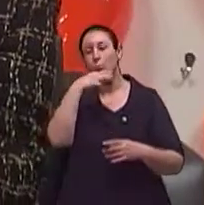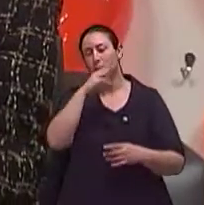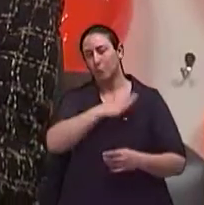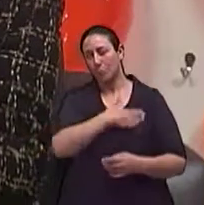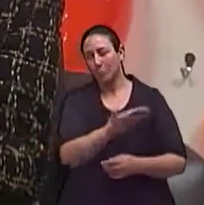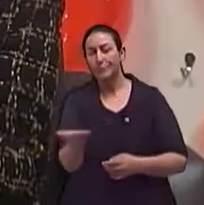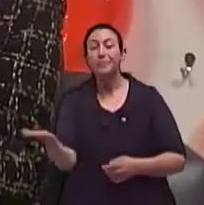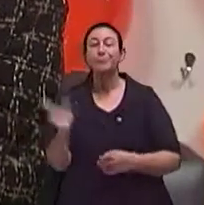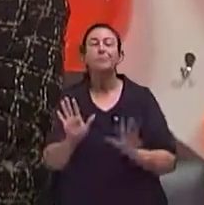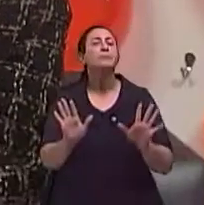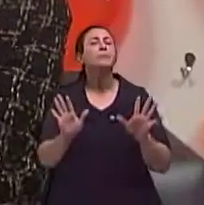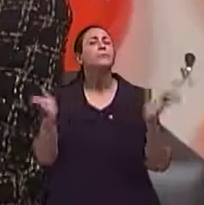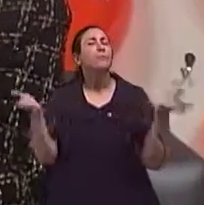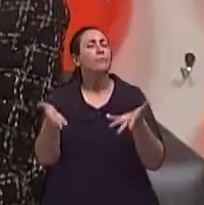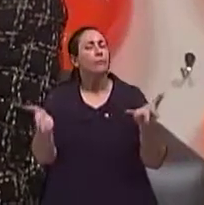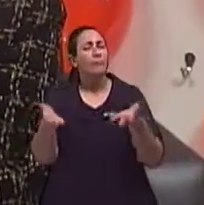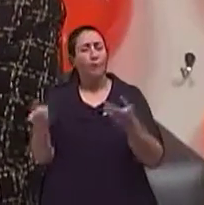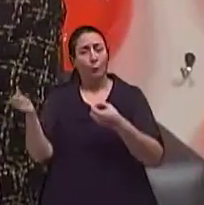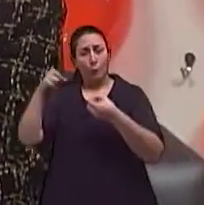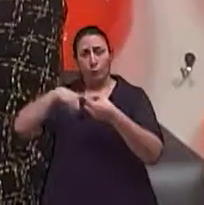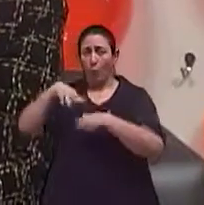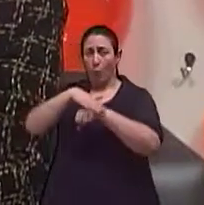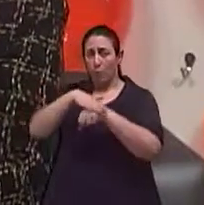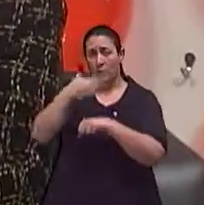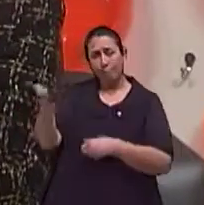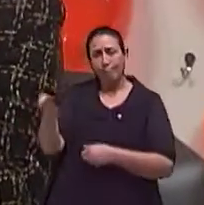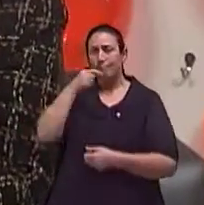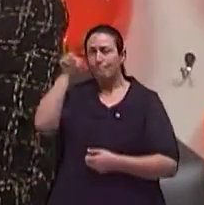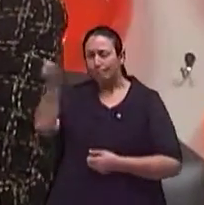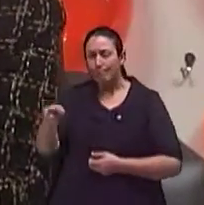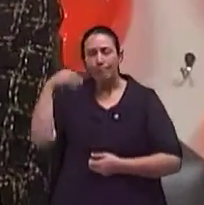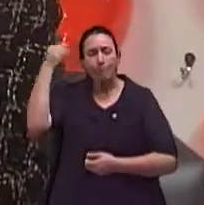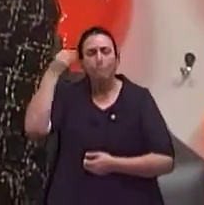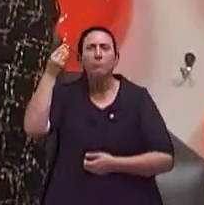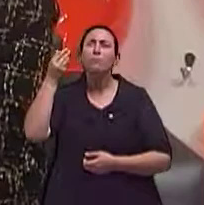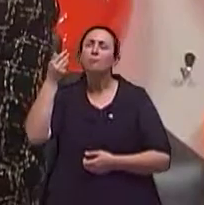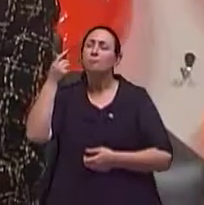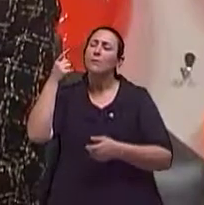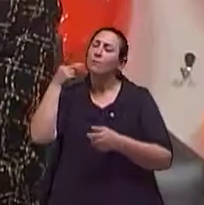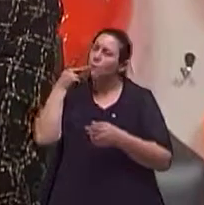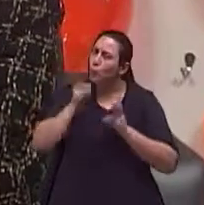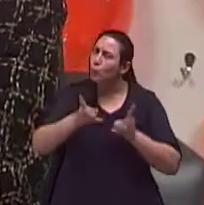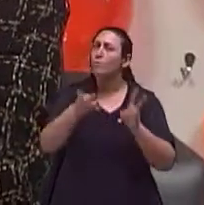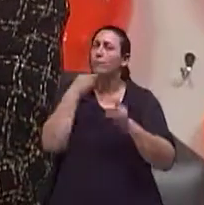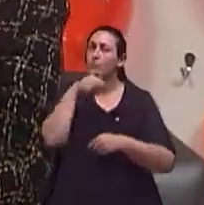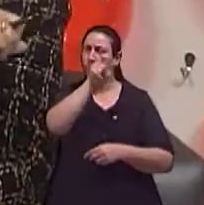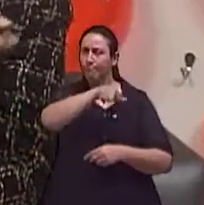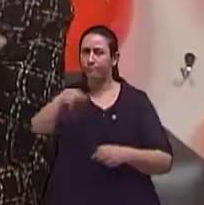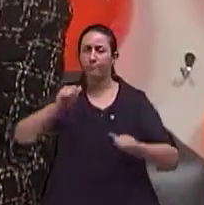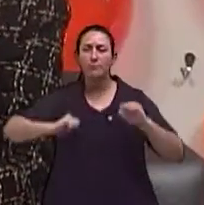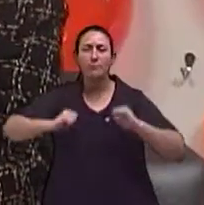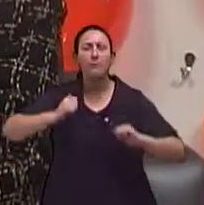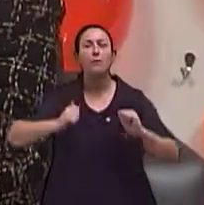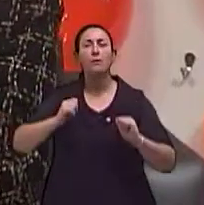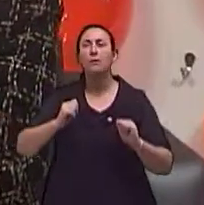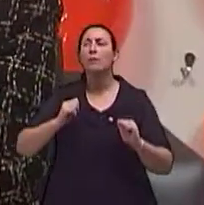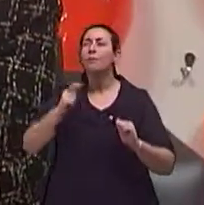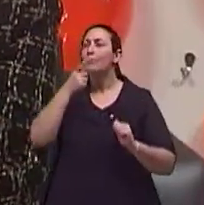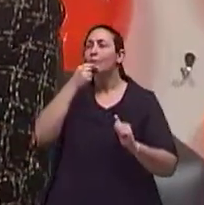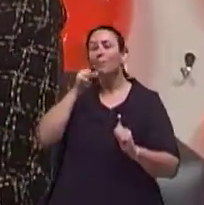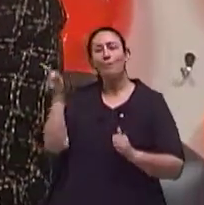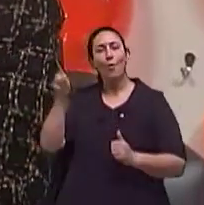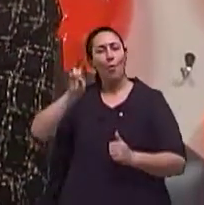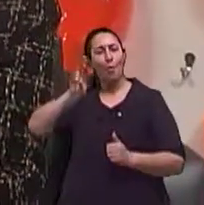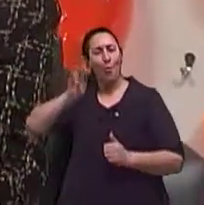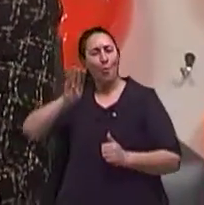Doutora Arines, mas voltando aqui para o nosso estúdio e falando dessas atrizes, continuando a falar sobre elas, e o Robledo fala nisso no